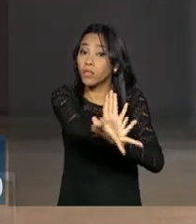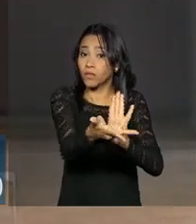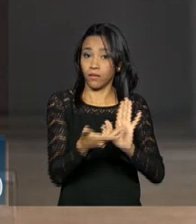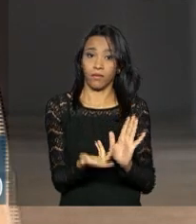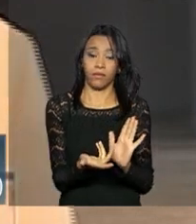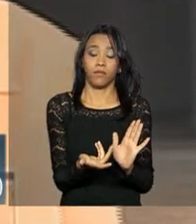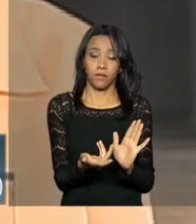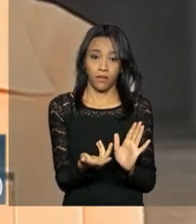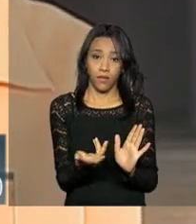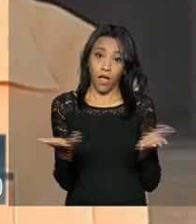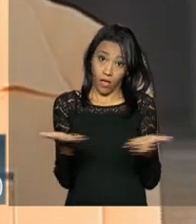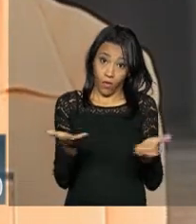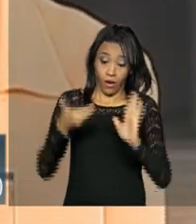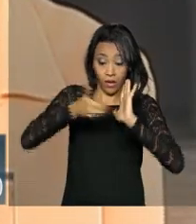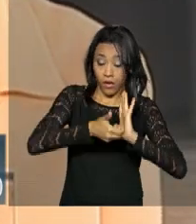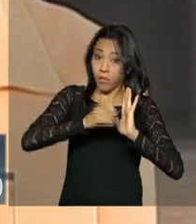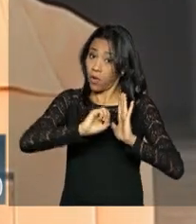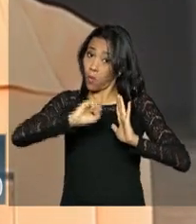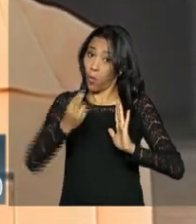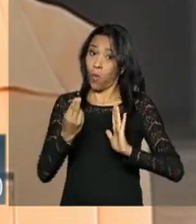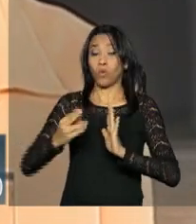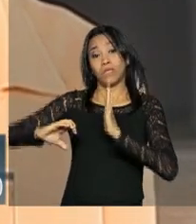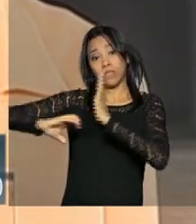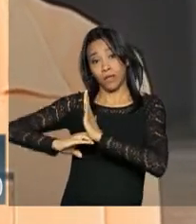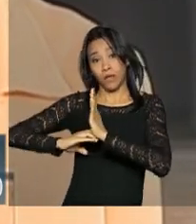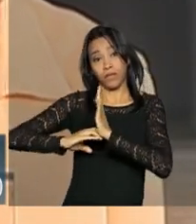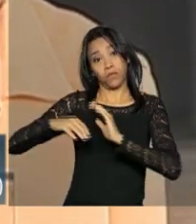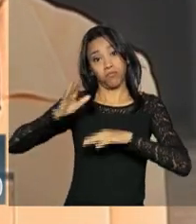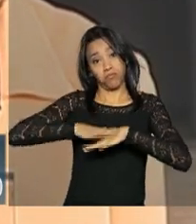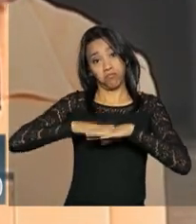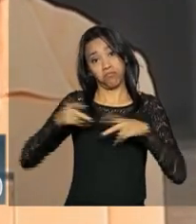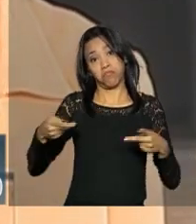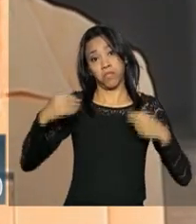convence, convence a Câmara e o Senado a abrir mão dos seus mandatos.